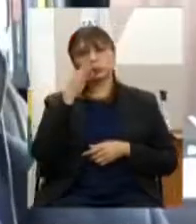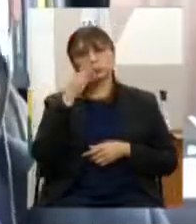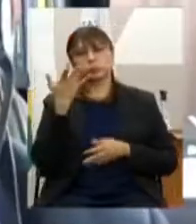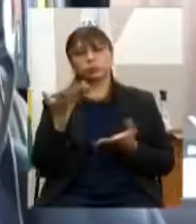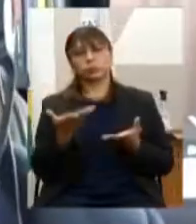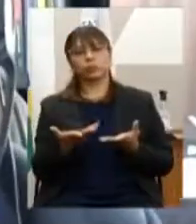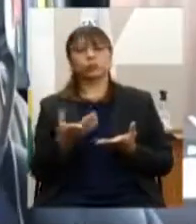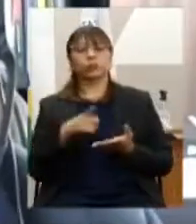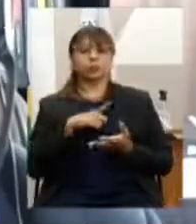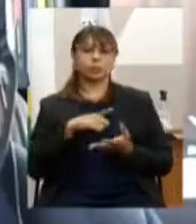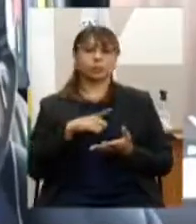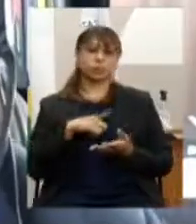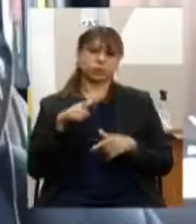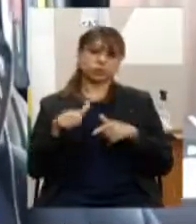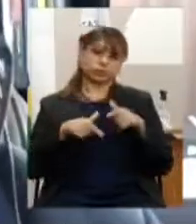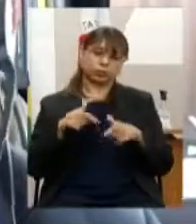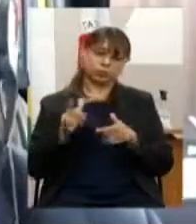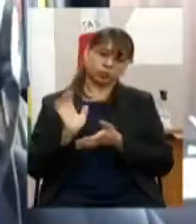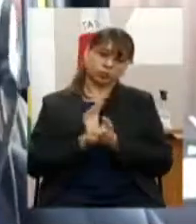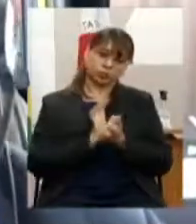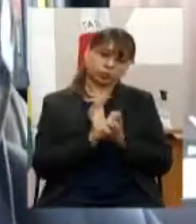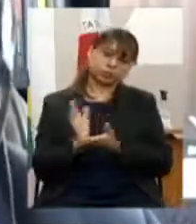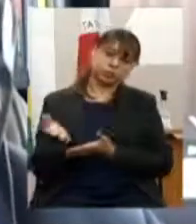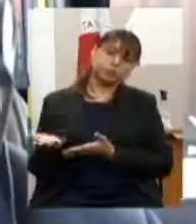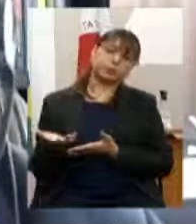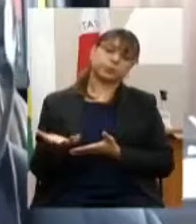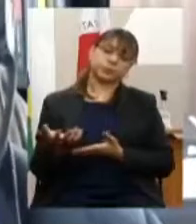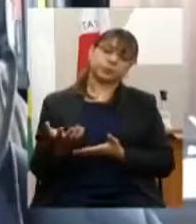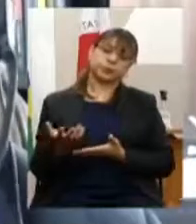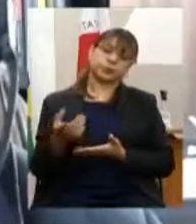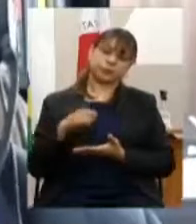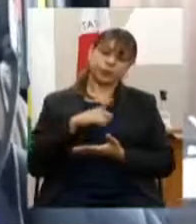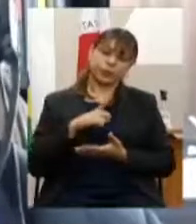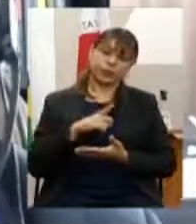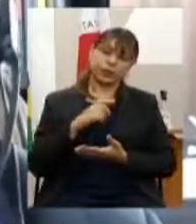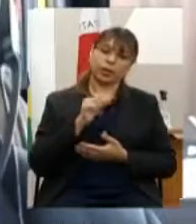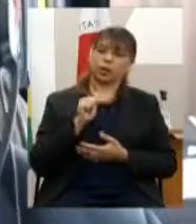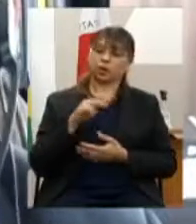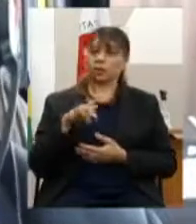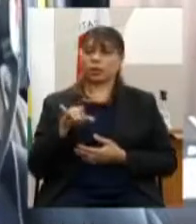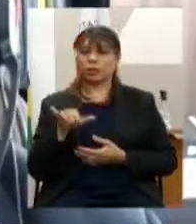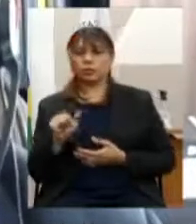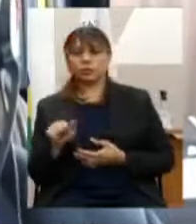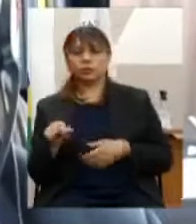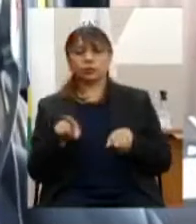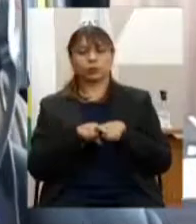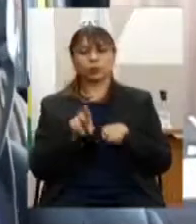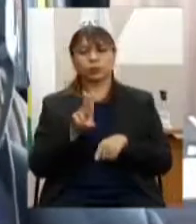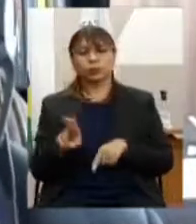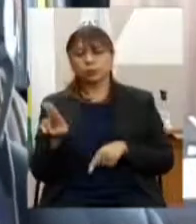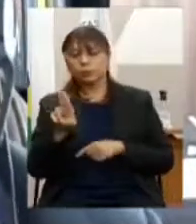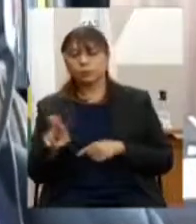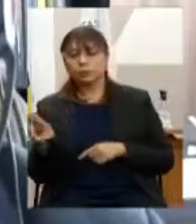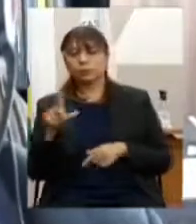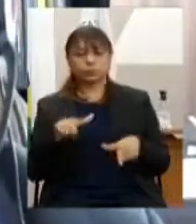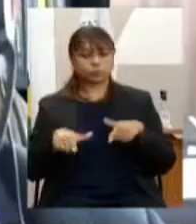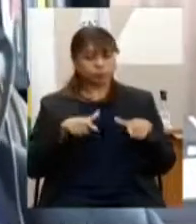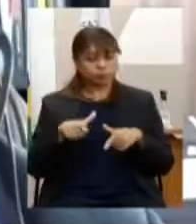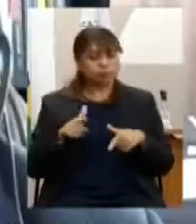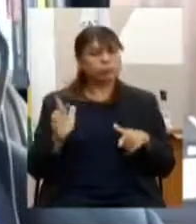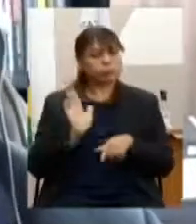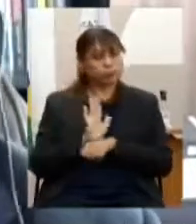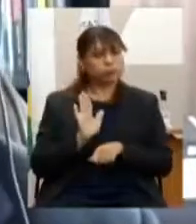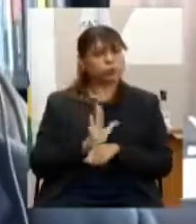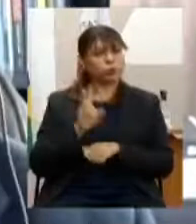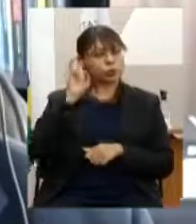áreas atuantes no comércio na indústria museus agências publicitárias e universidades que agem e contribuem para a